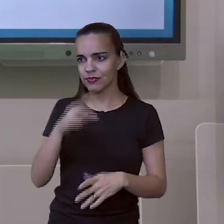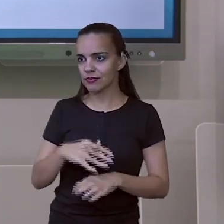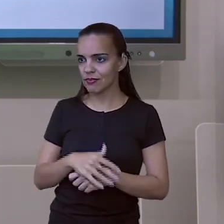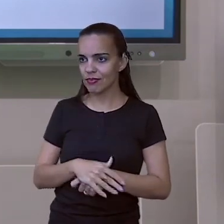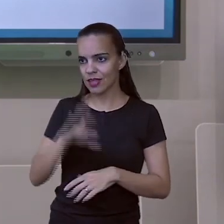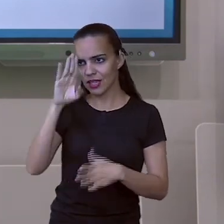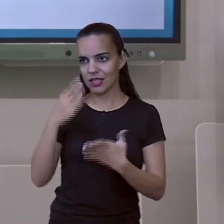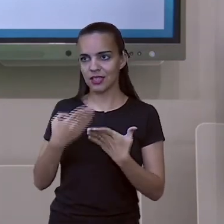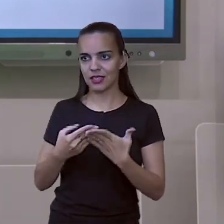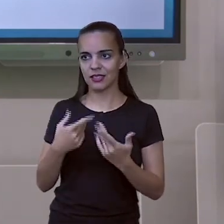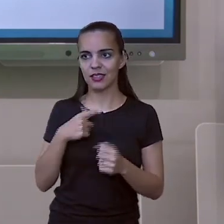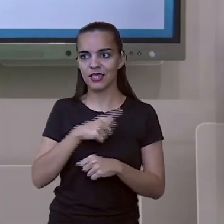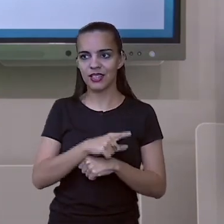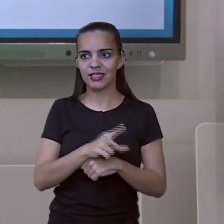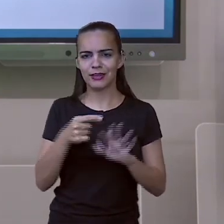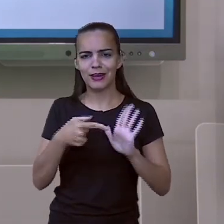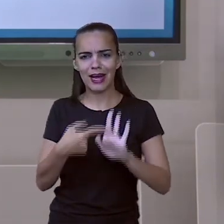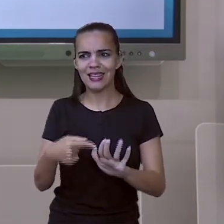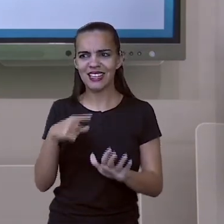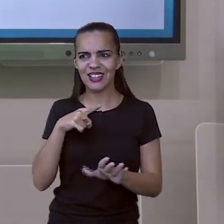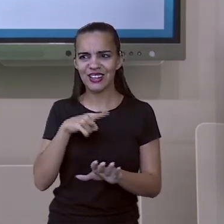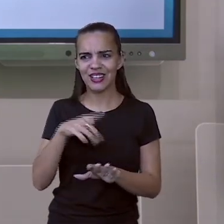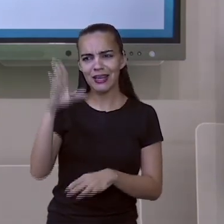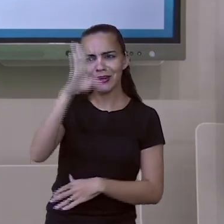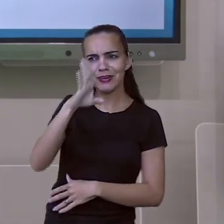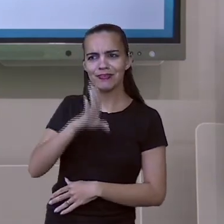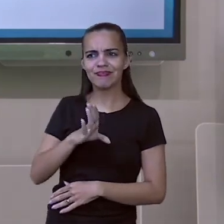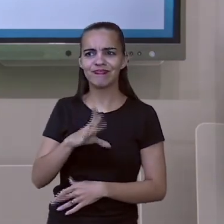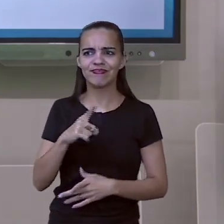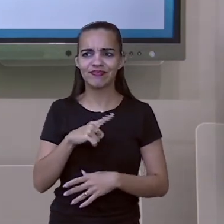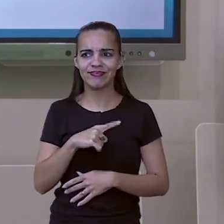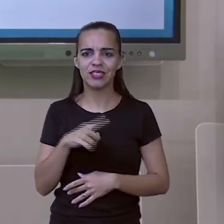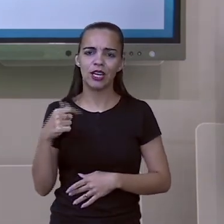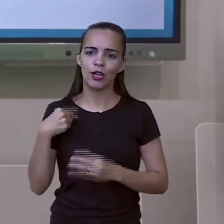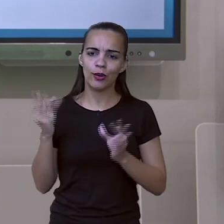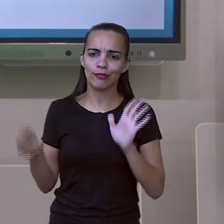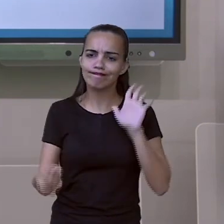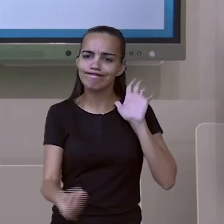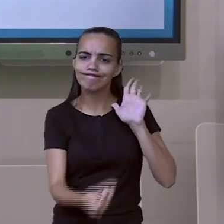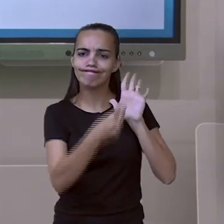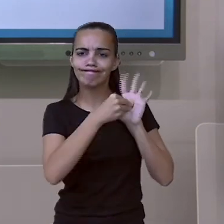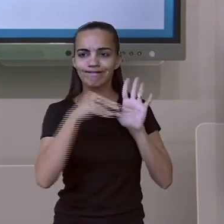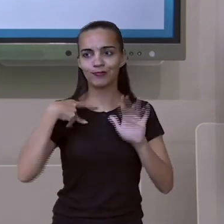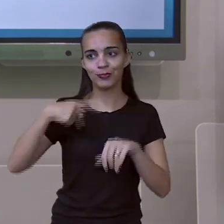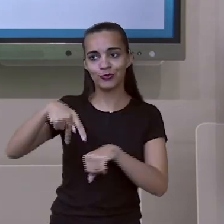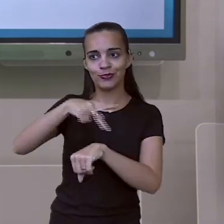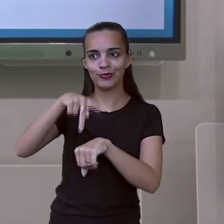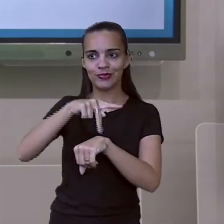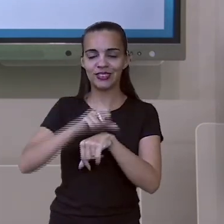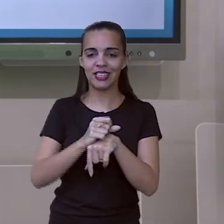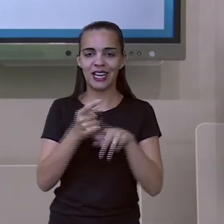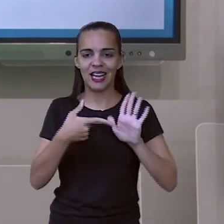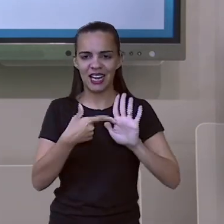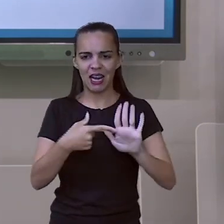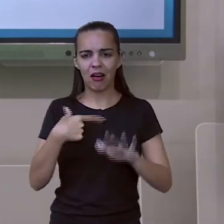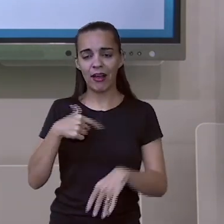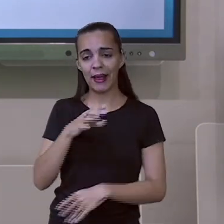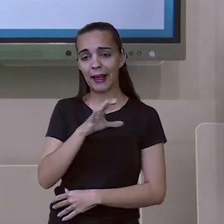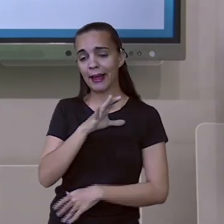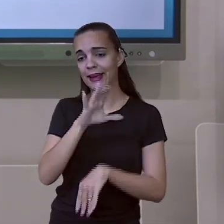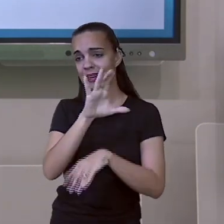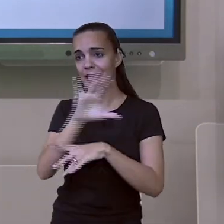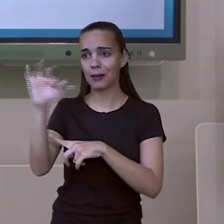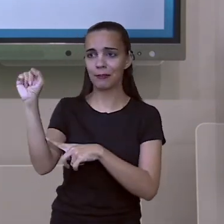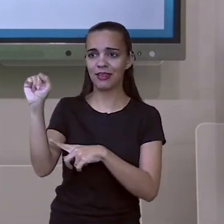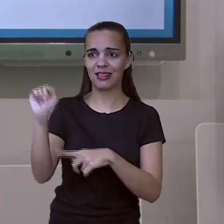apostei tanto no Brasil que eu coloquei como nosso país campeão aí? Mas,